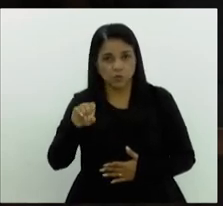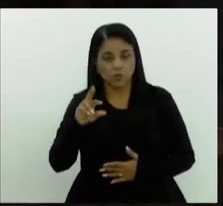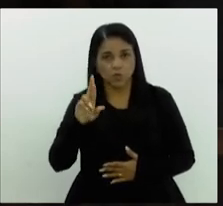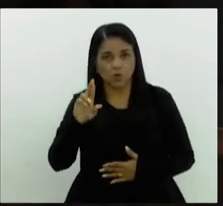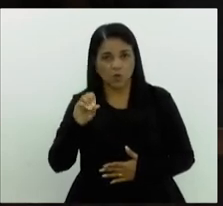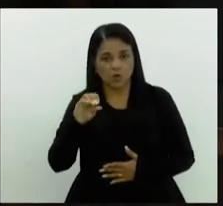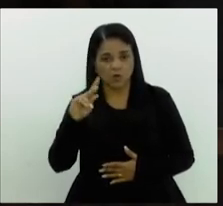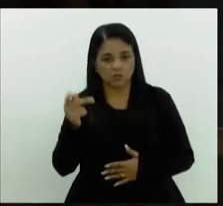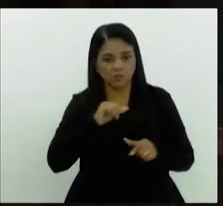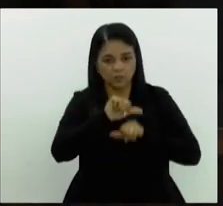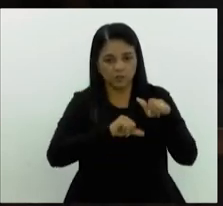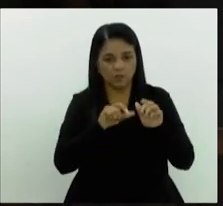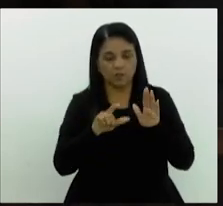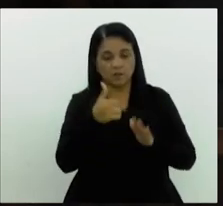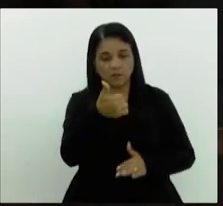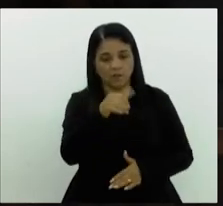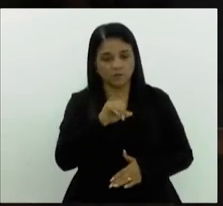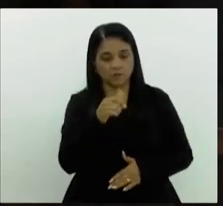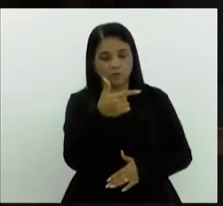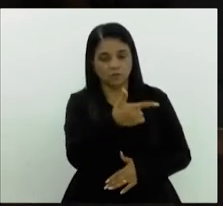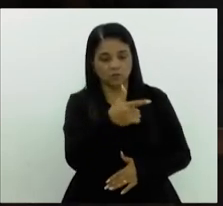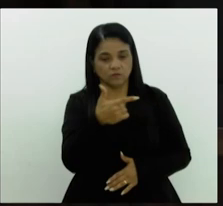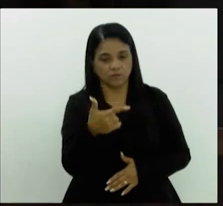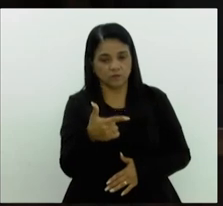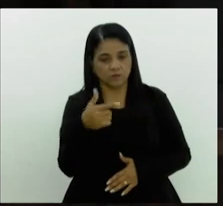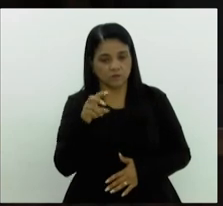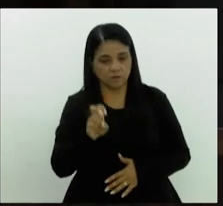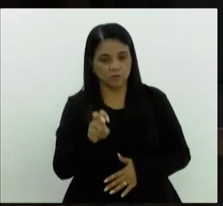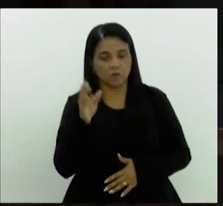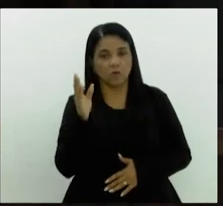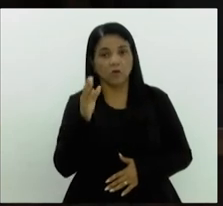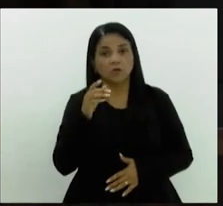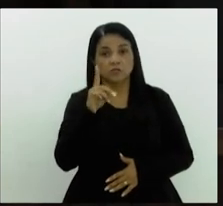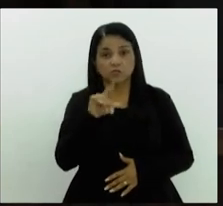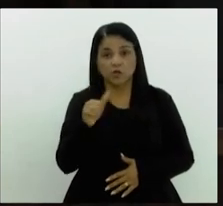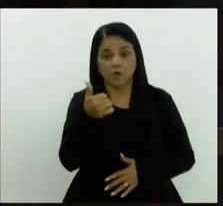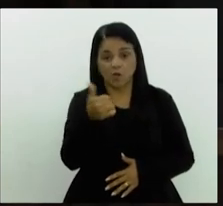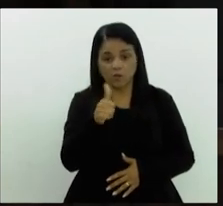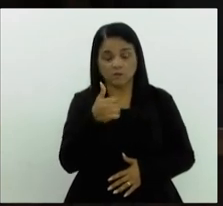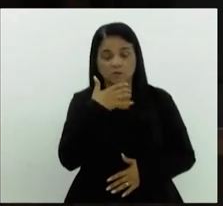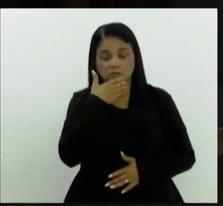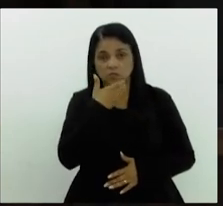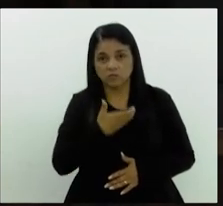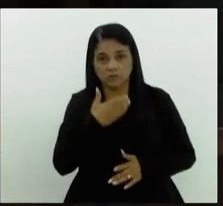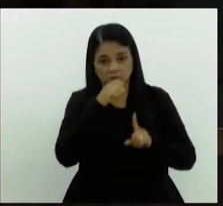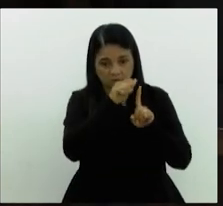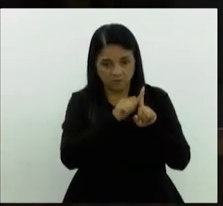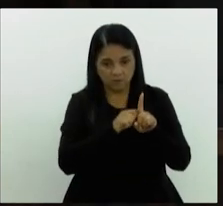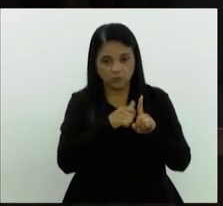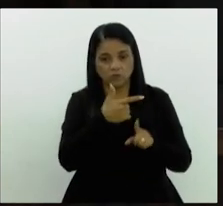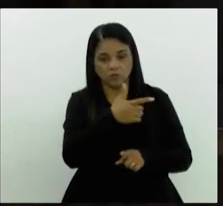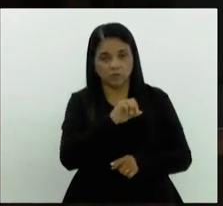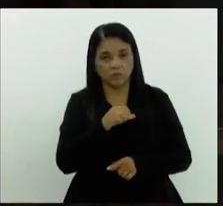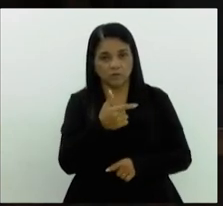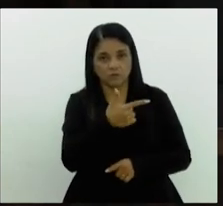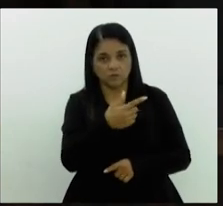que altera a lei 10.225 de 11 dezembro 2023 que dispõe sobre a